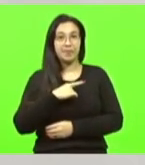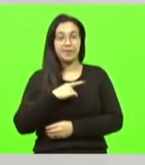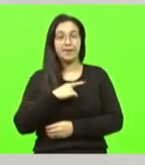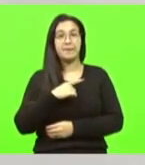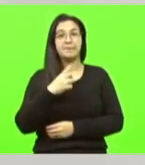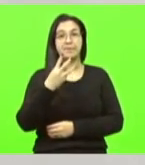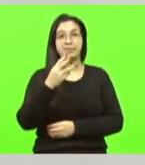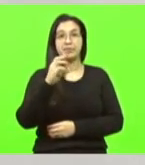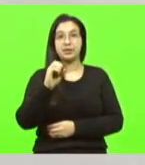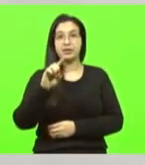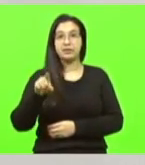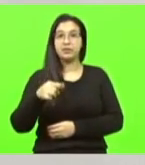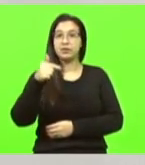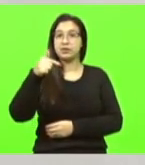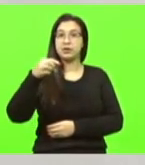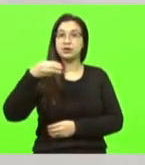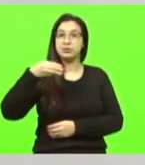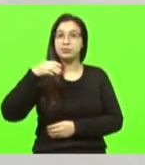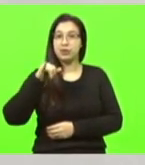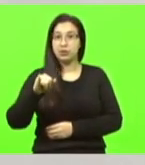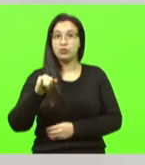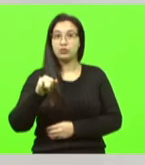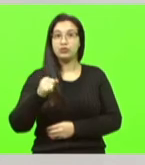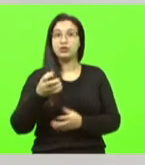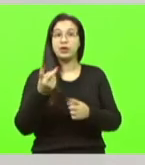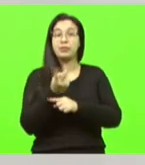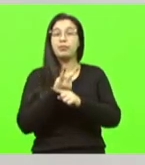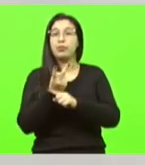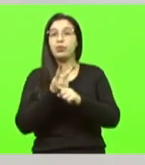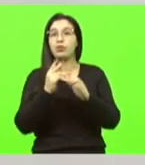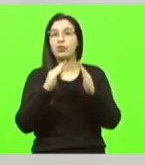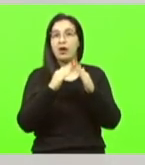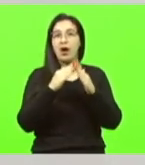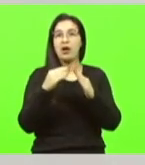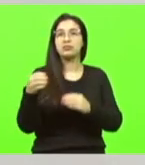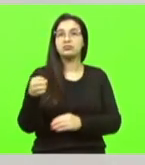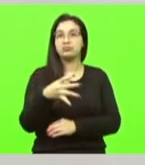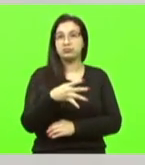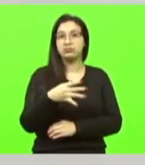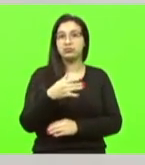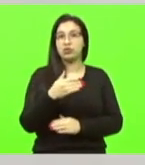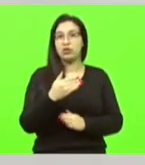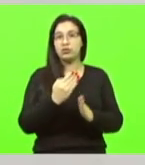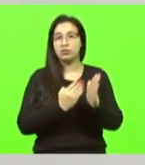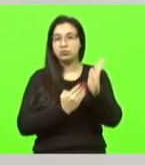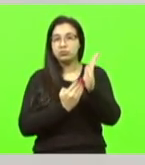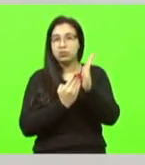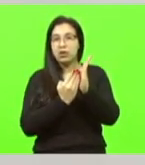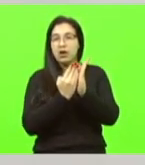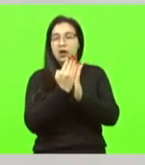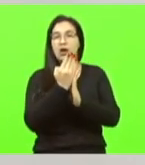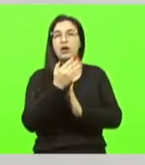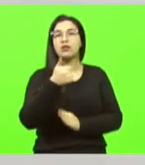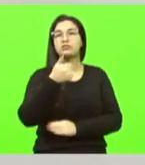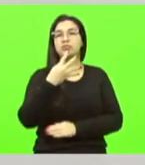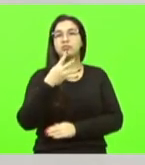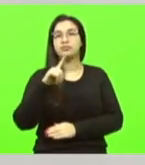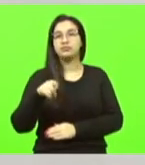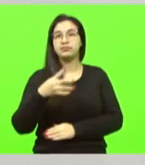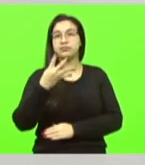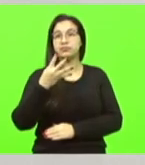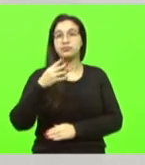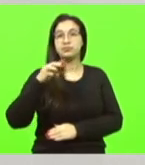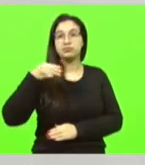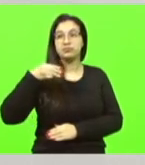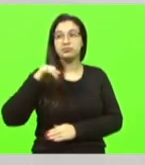de novas moradias até 2030. Isso devido a uma estimativa de crescimento de 14,4 milhões de brasileiros.